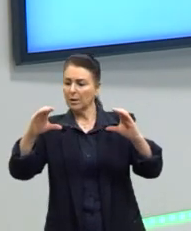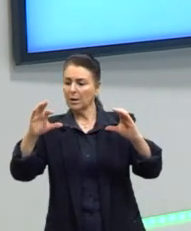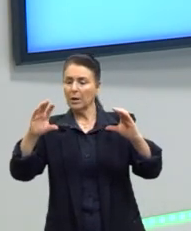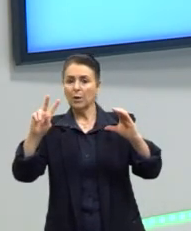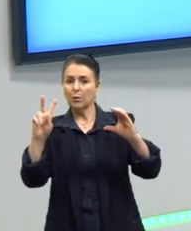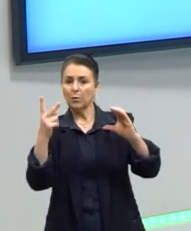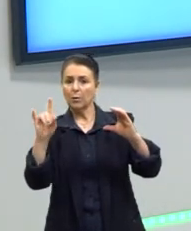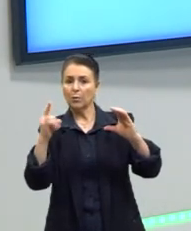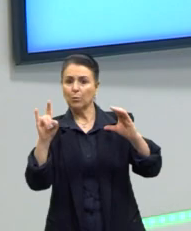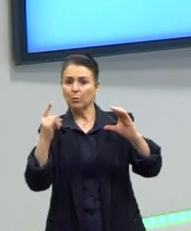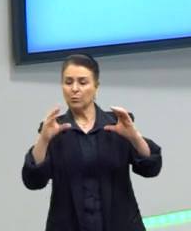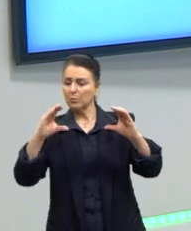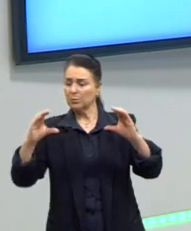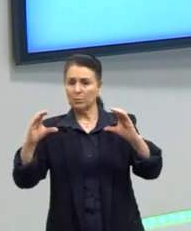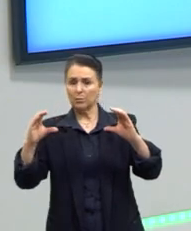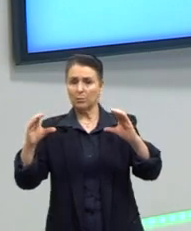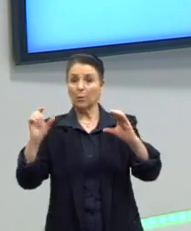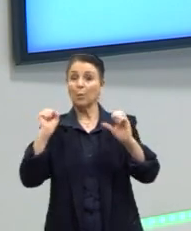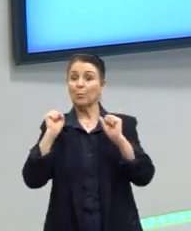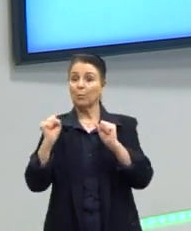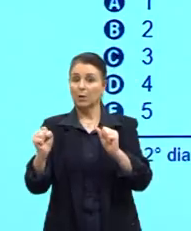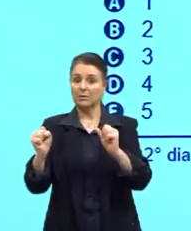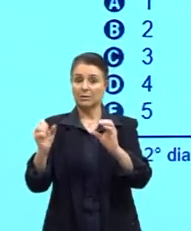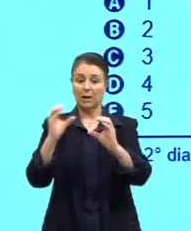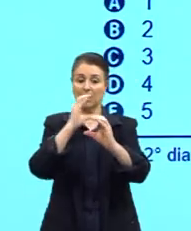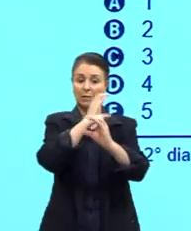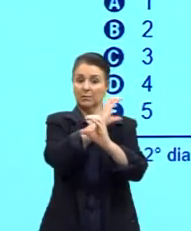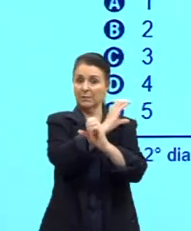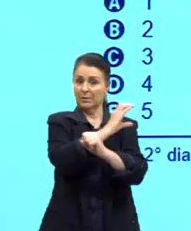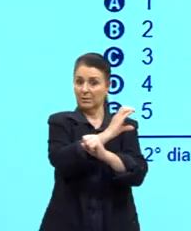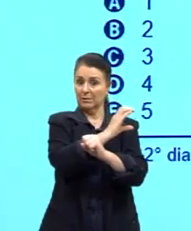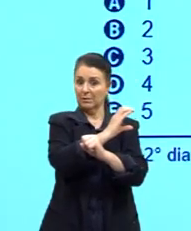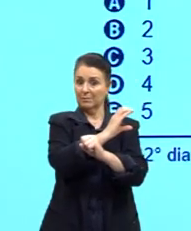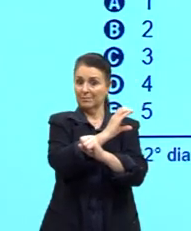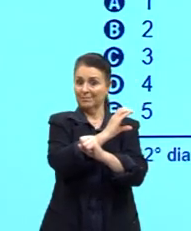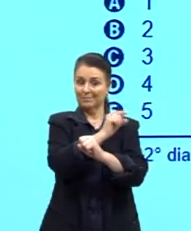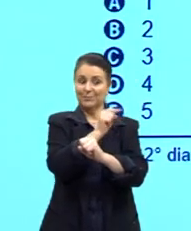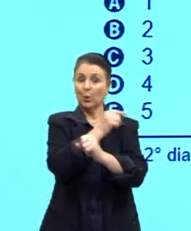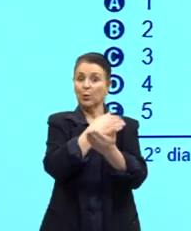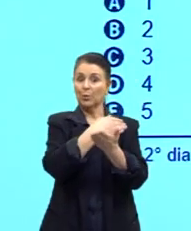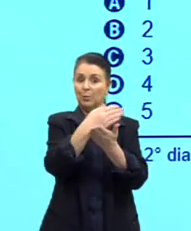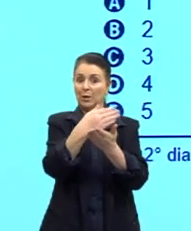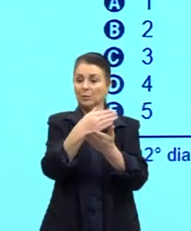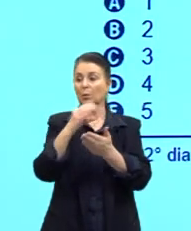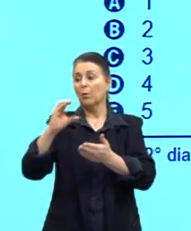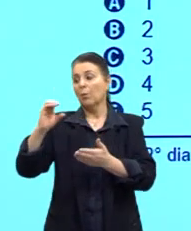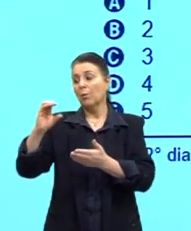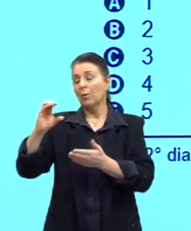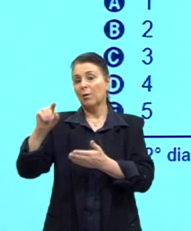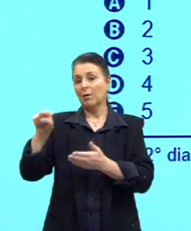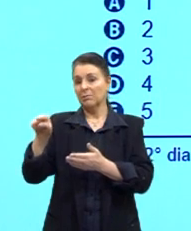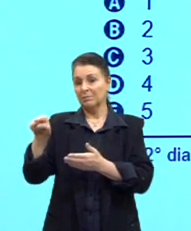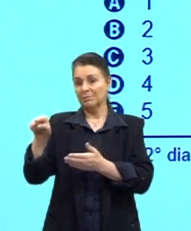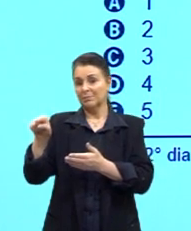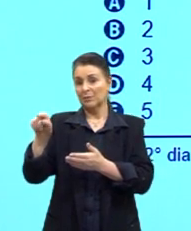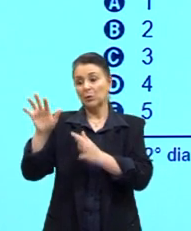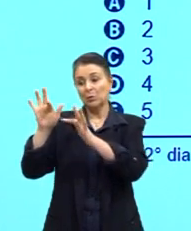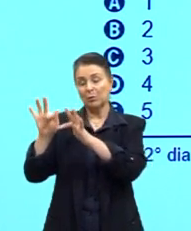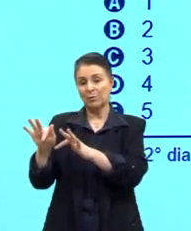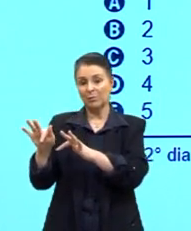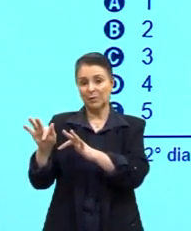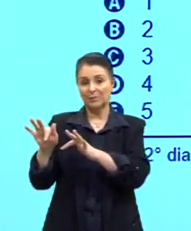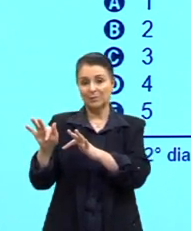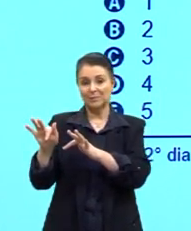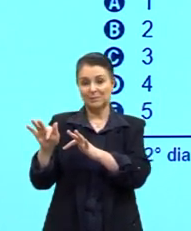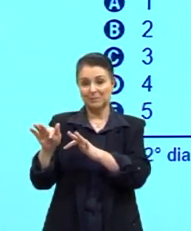da cadeia. Pode ser tanto da extremidade inicial, que para nós é inicial, deste lado, quanto deste lado aqui. Então, é o